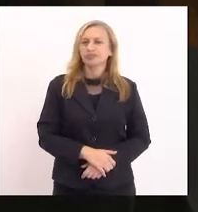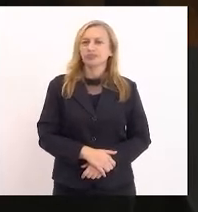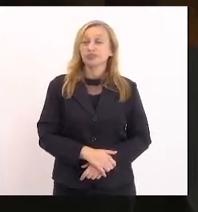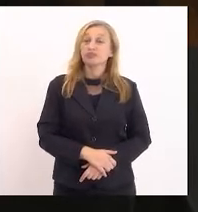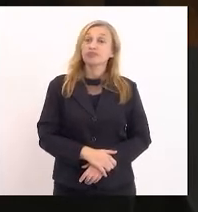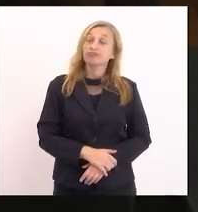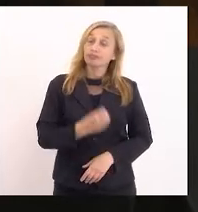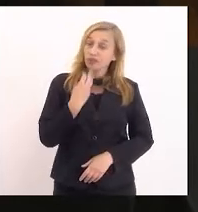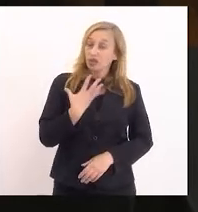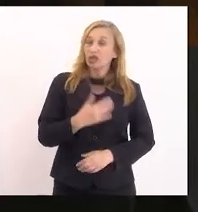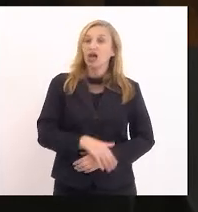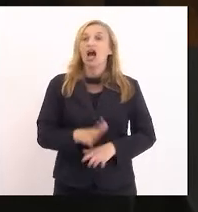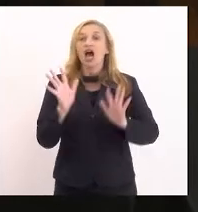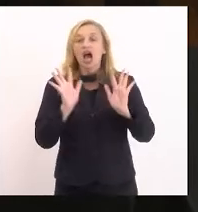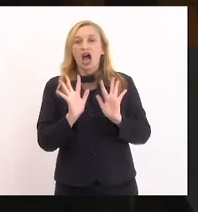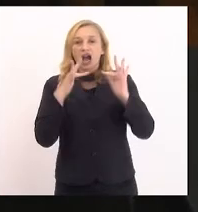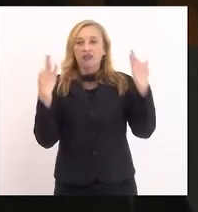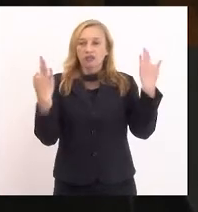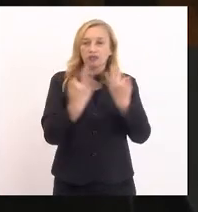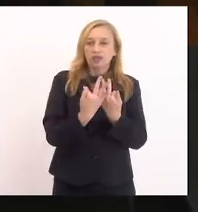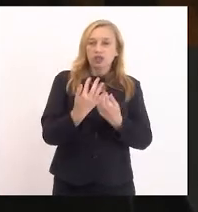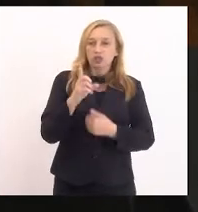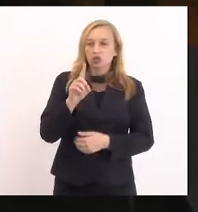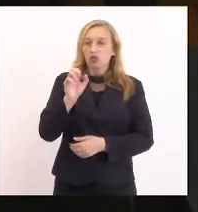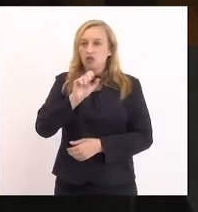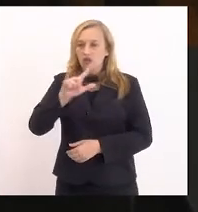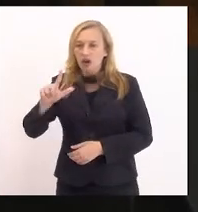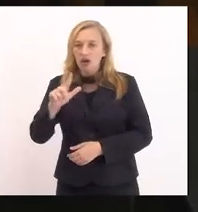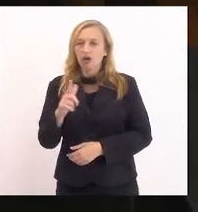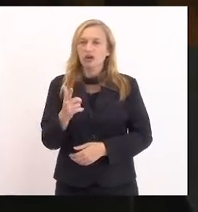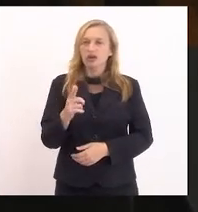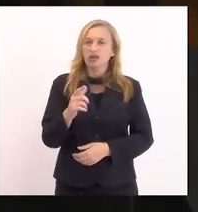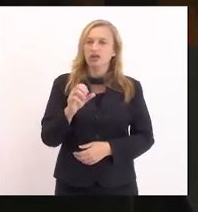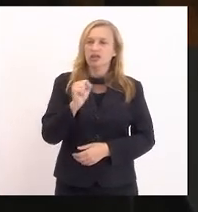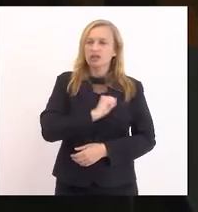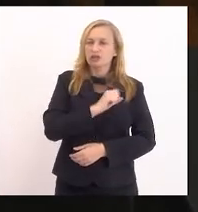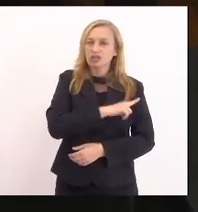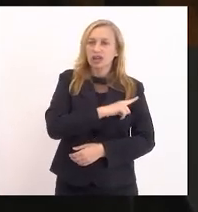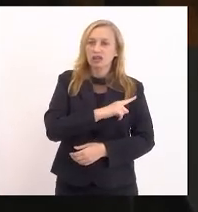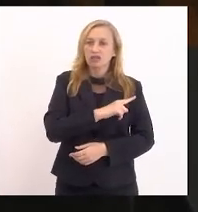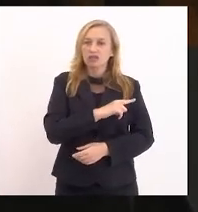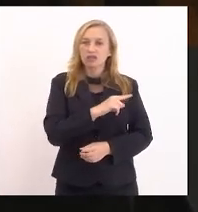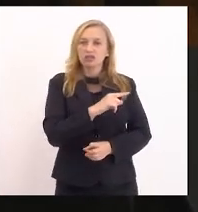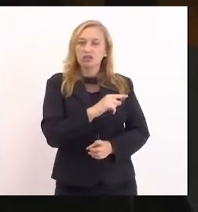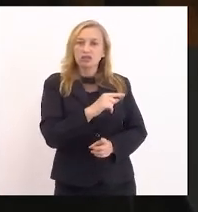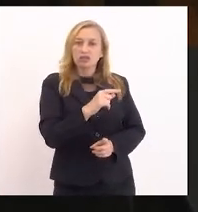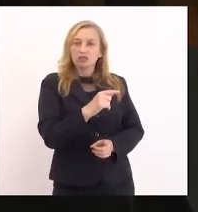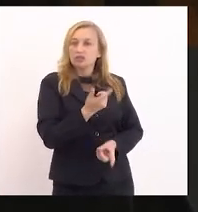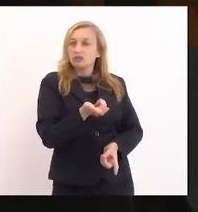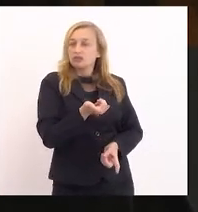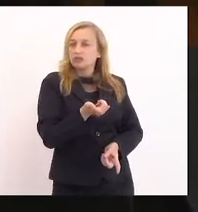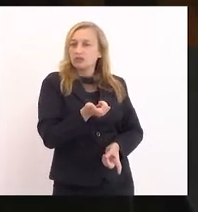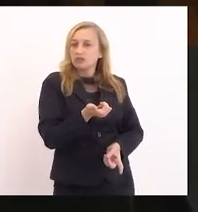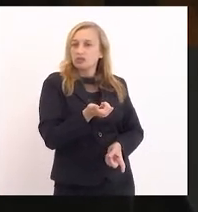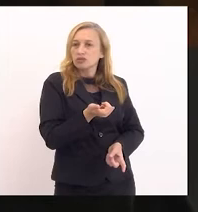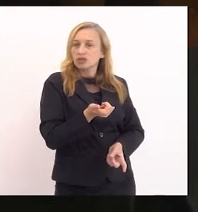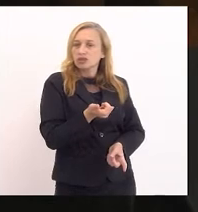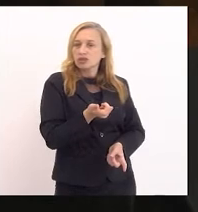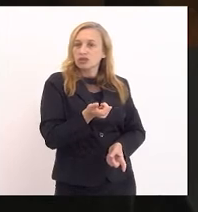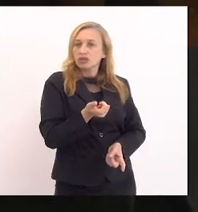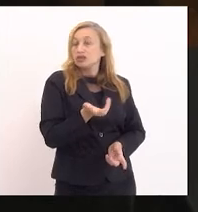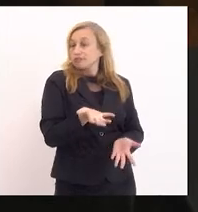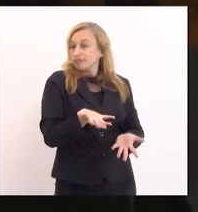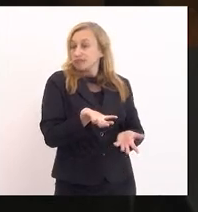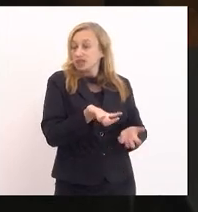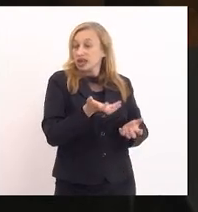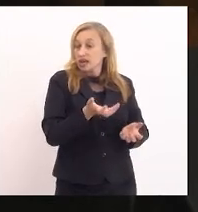Enfim, a família do Durval em São Gonçalo passou a ser ameaçada, querido Marquinho, nossa referência aqui na mesa